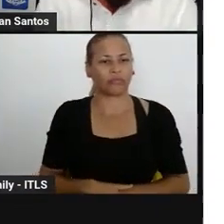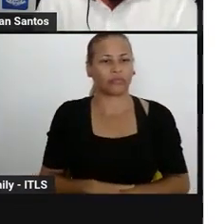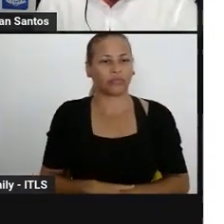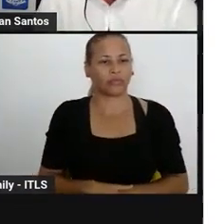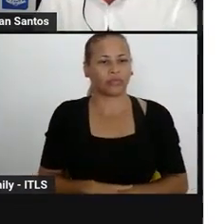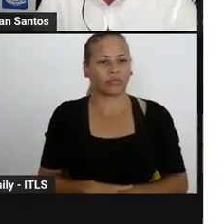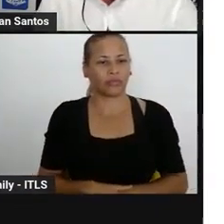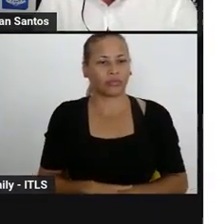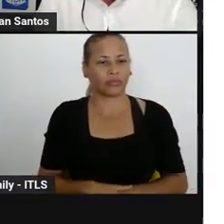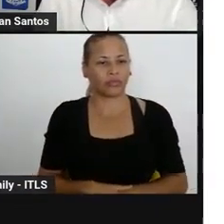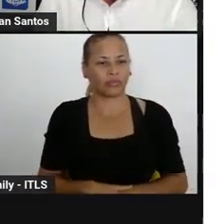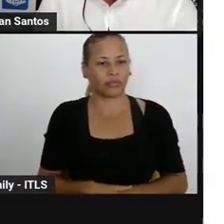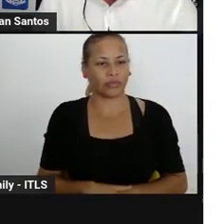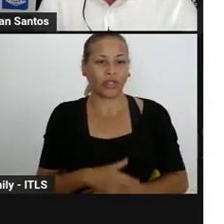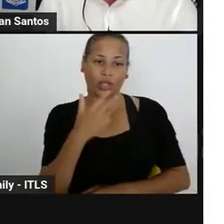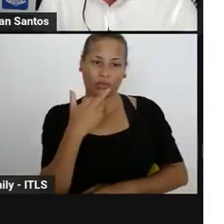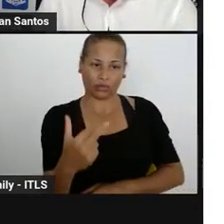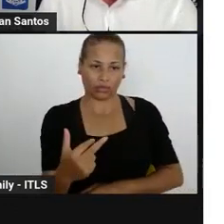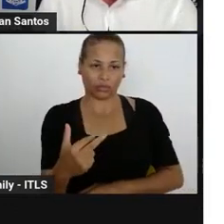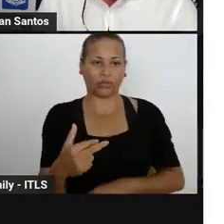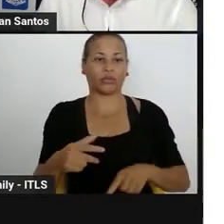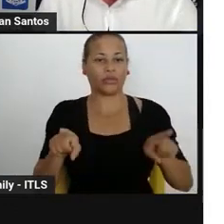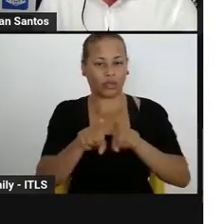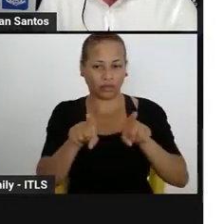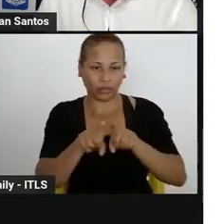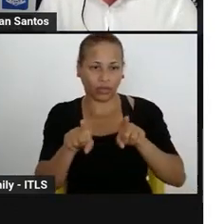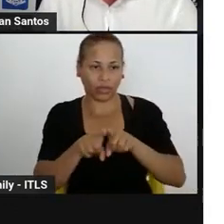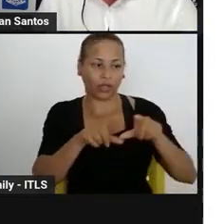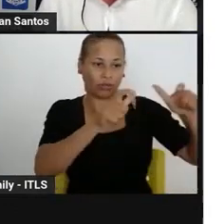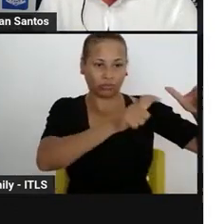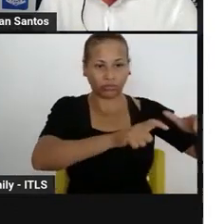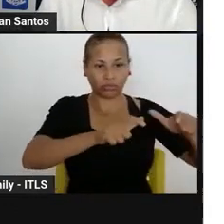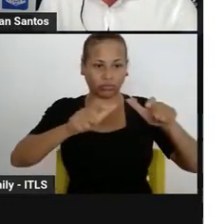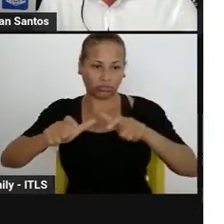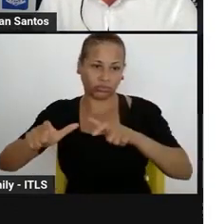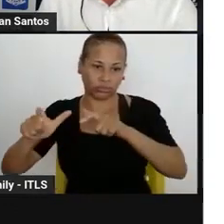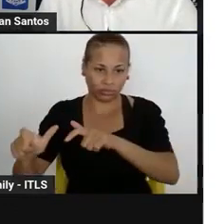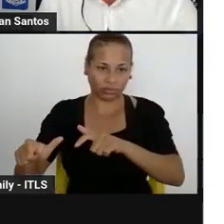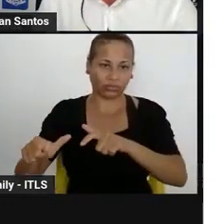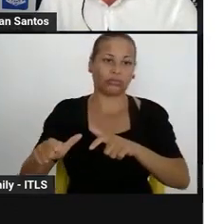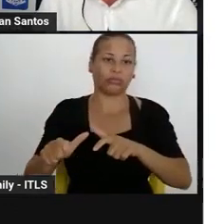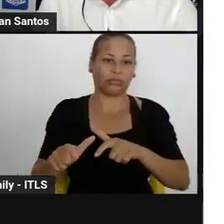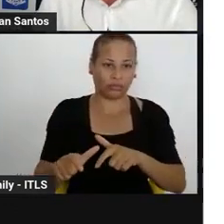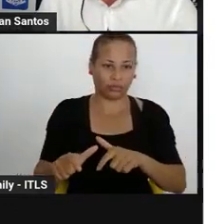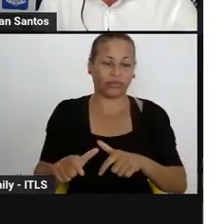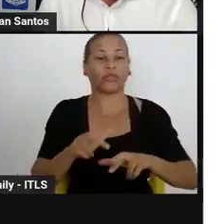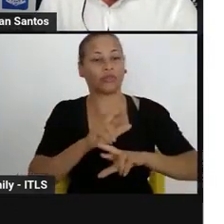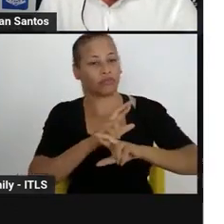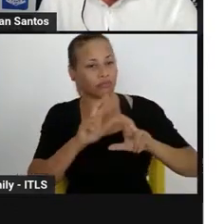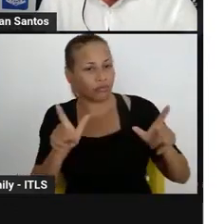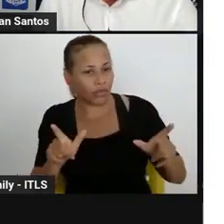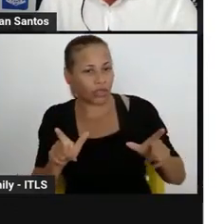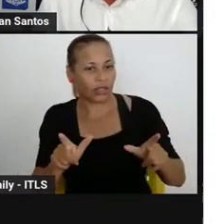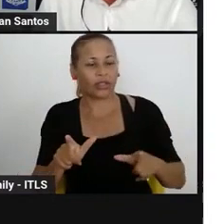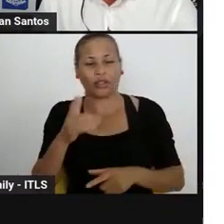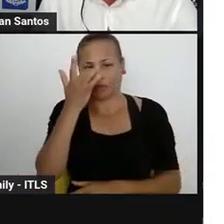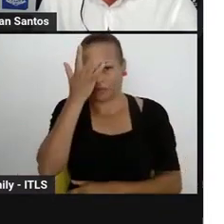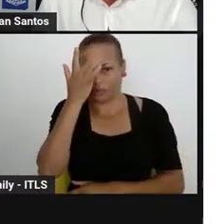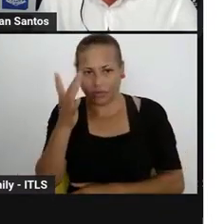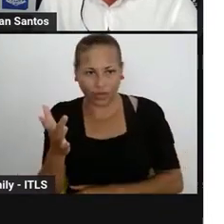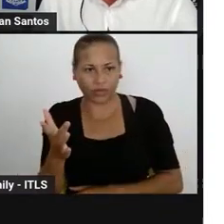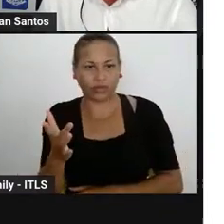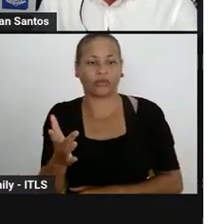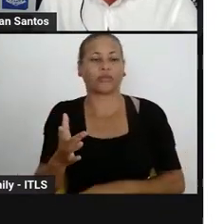da linguagem na multimodalidade e multiletramento, além de práticas sociais e